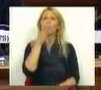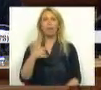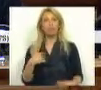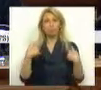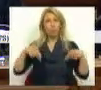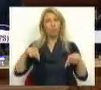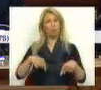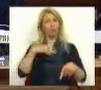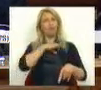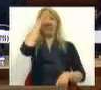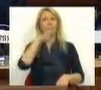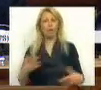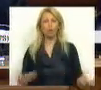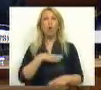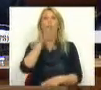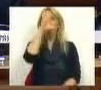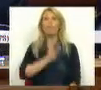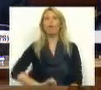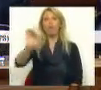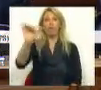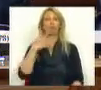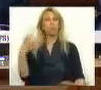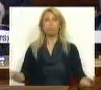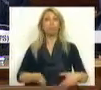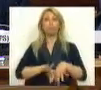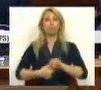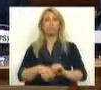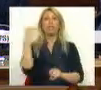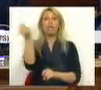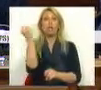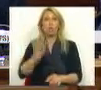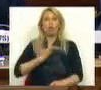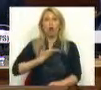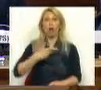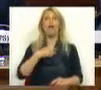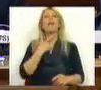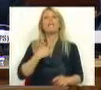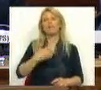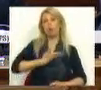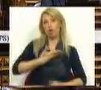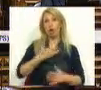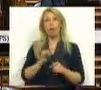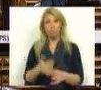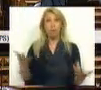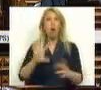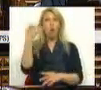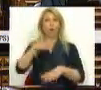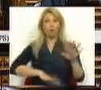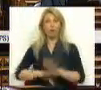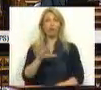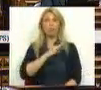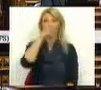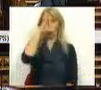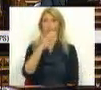o seu Governo desmantelou o Instituto da Droga e da Toxicodependência. Na altura que o fez, o Sr. Ministro e o Ministério da Saúde